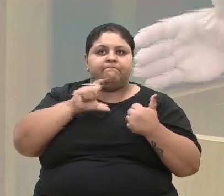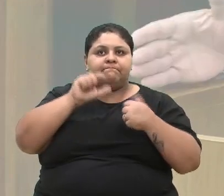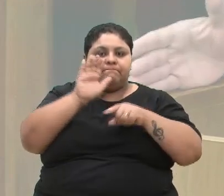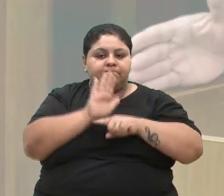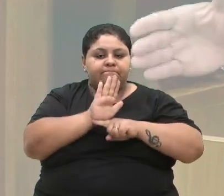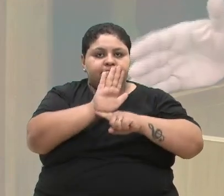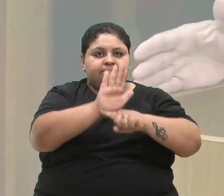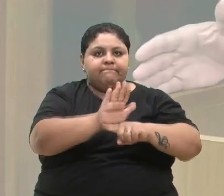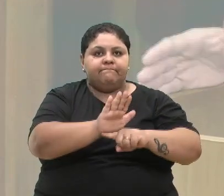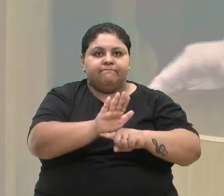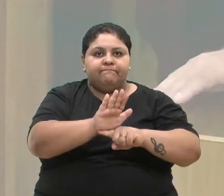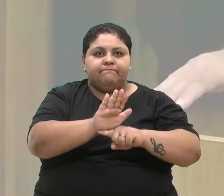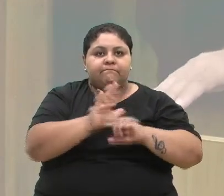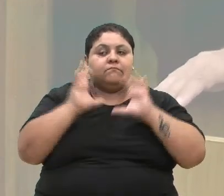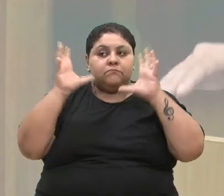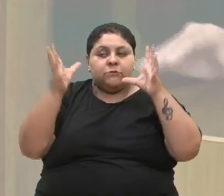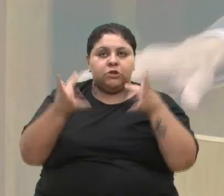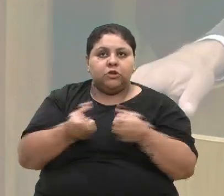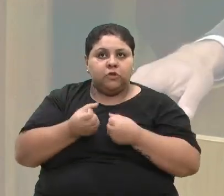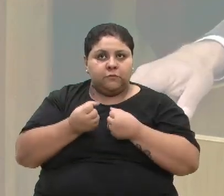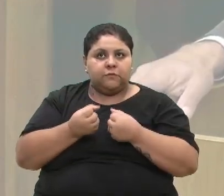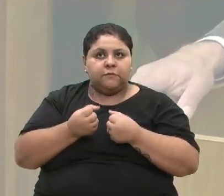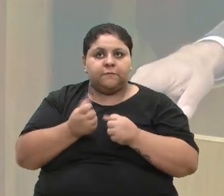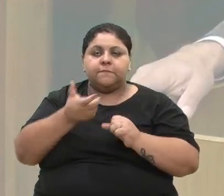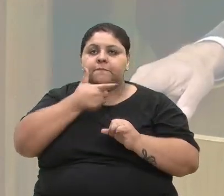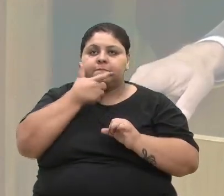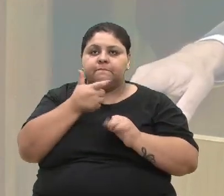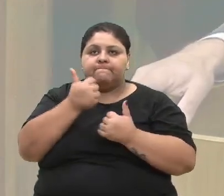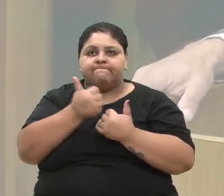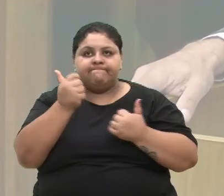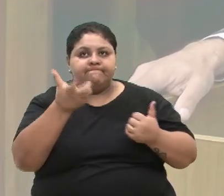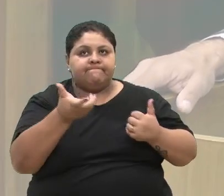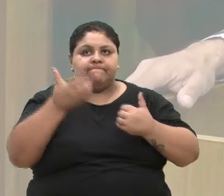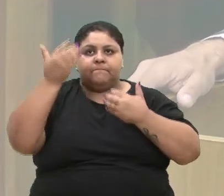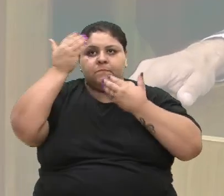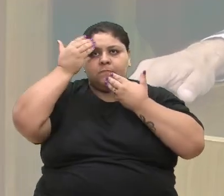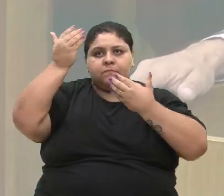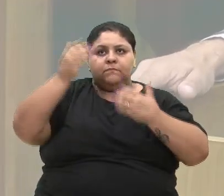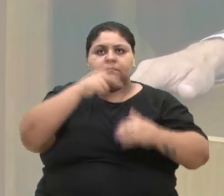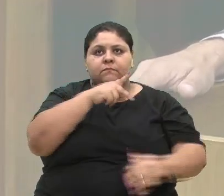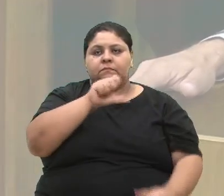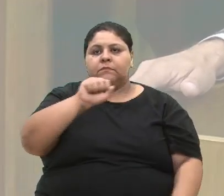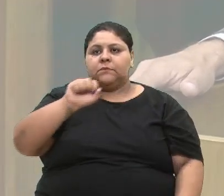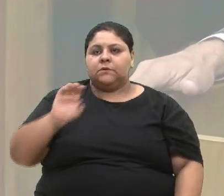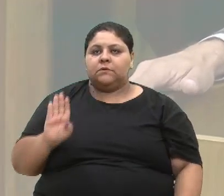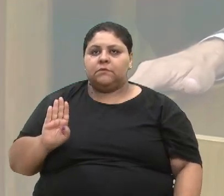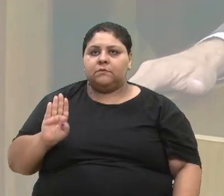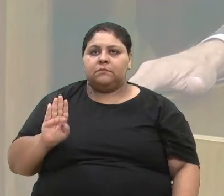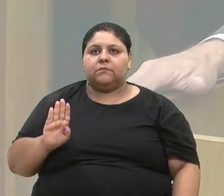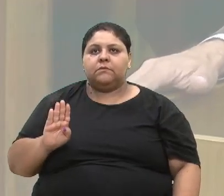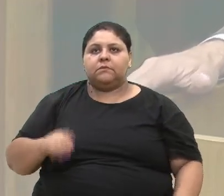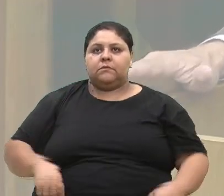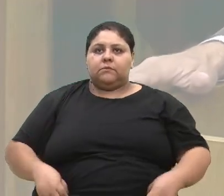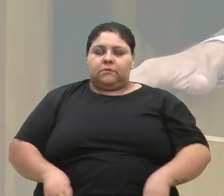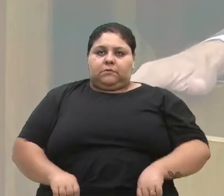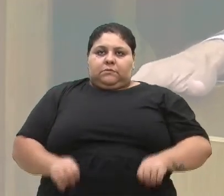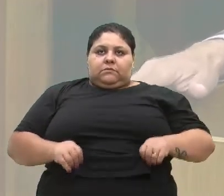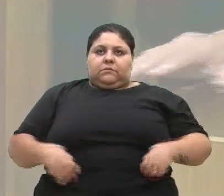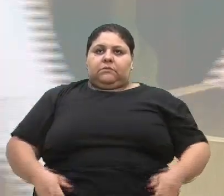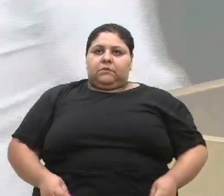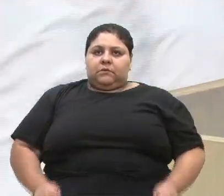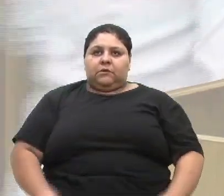e a colaboração de todos. Falando de assessoria, quero agradecer ao PSB, enfim, ali por me disponibilizar